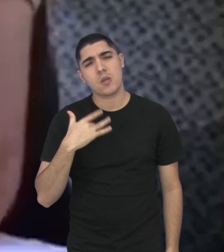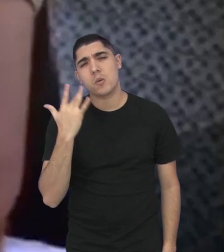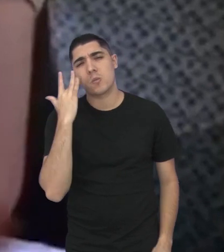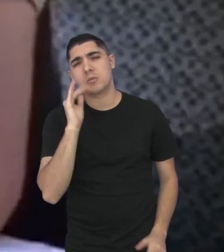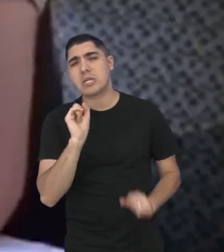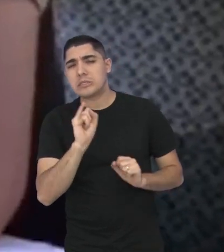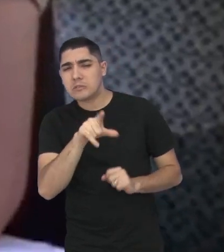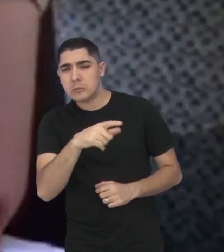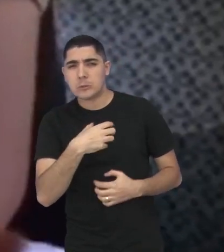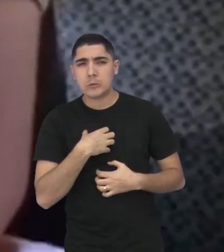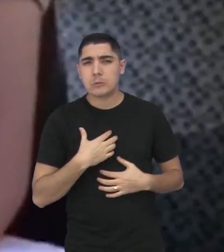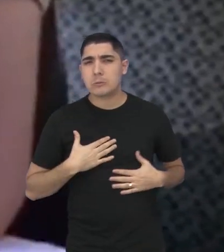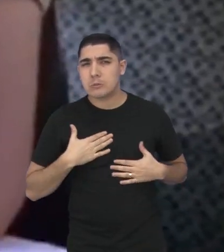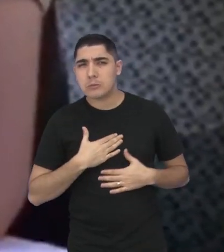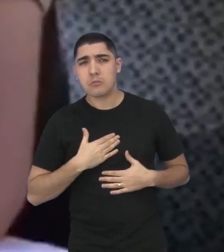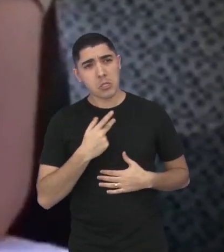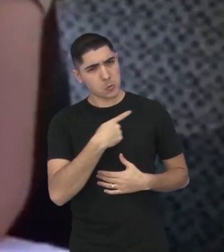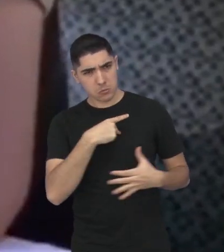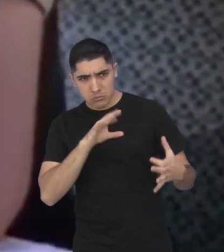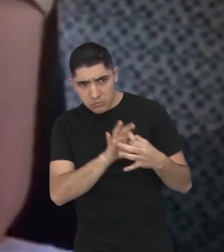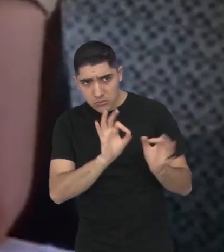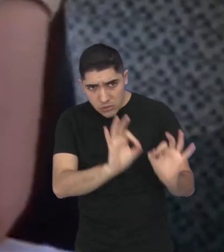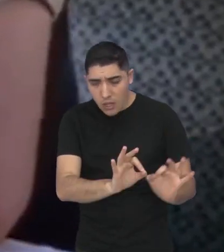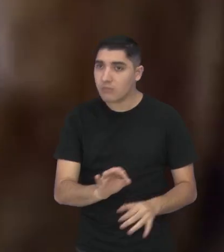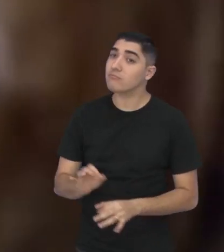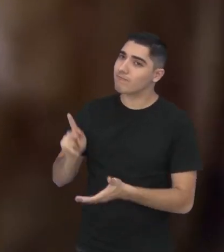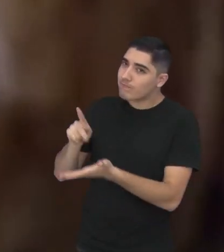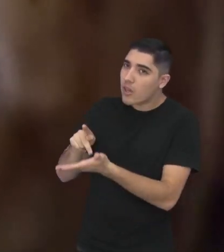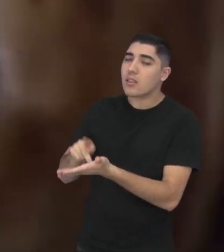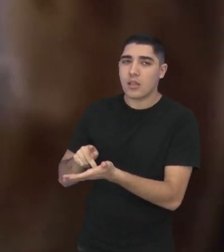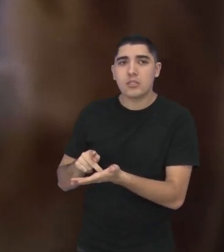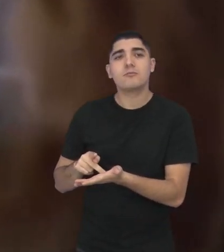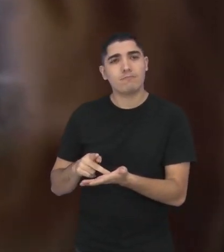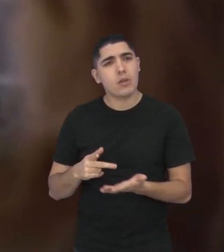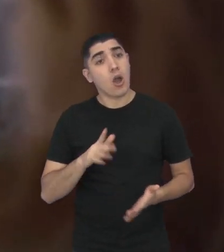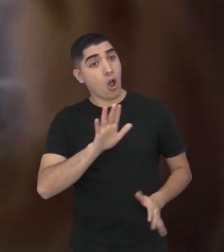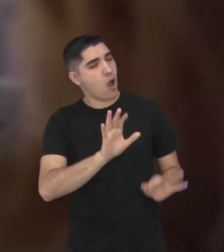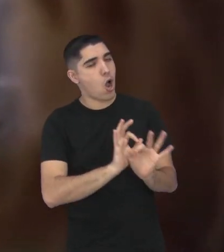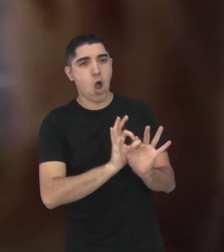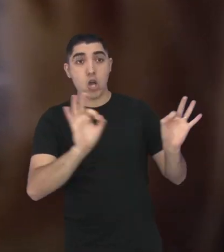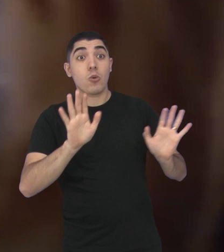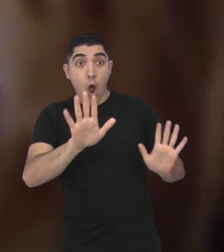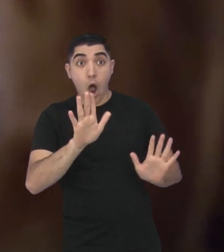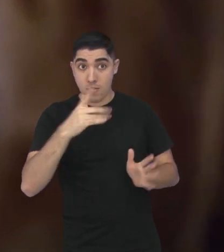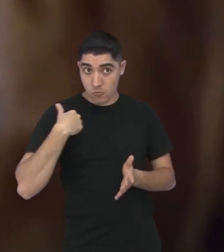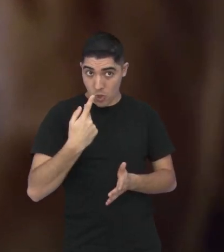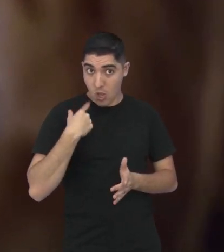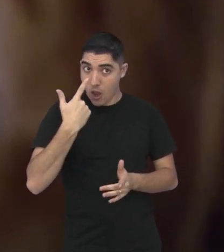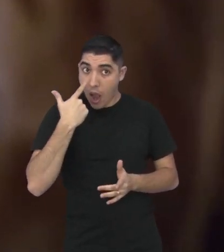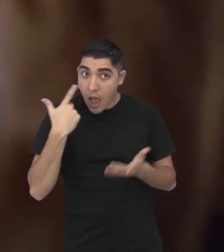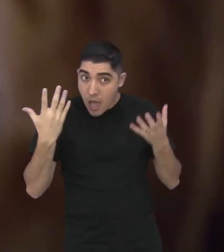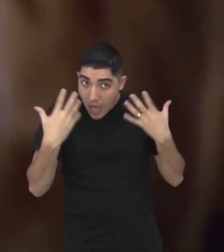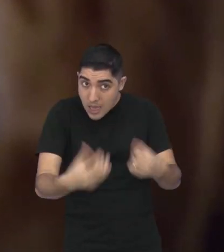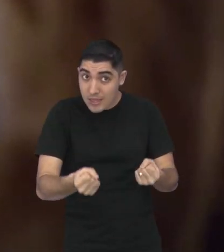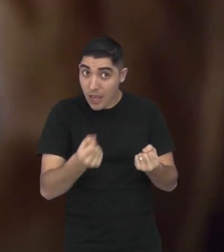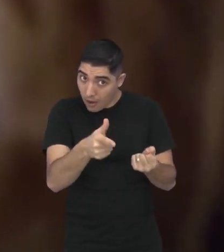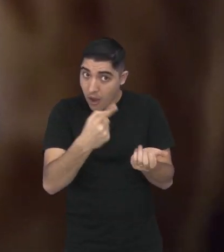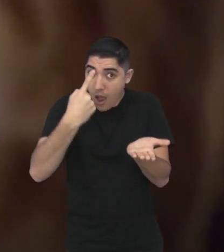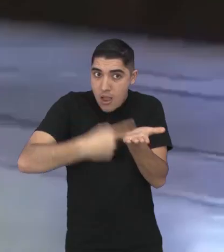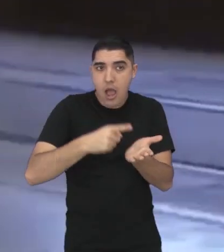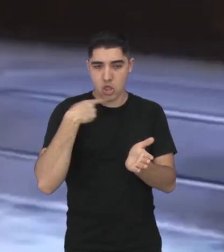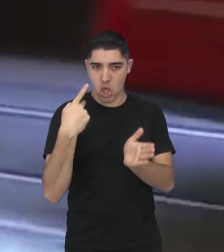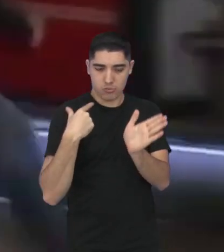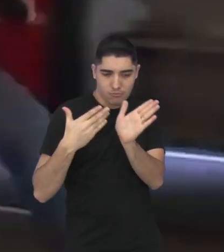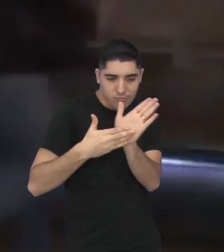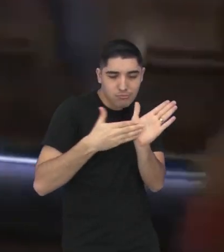mas eu acho que nós temos algum tipo de conexão, certo? Sim, eu também. Então, olha, aqui é o problema, isso é o que nós devemos fazer. Você devem sair do trem com mim aqui em Viena e virem ver a